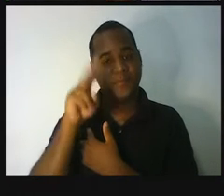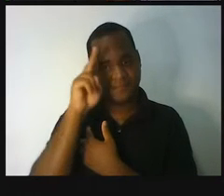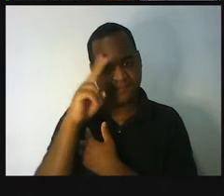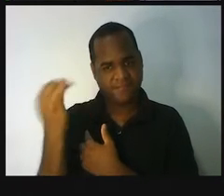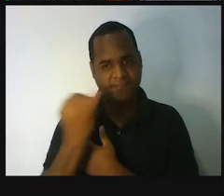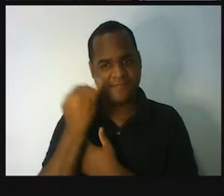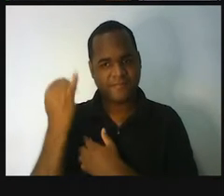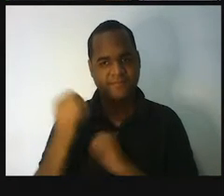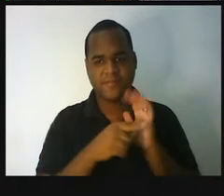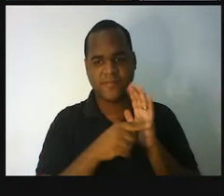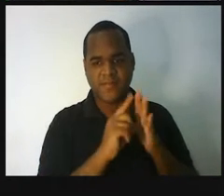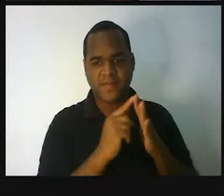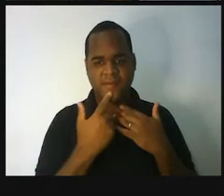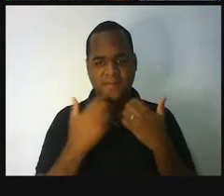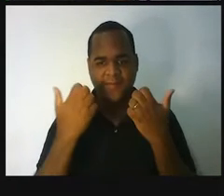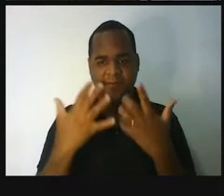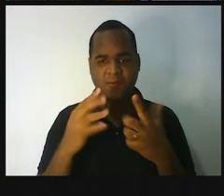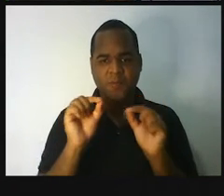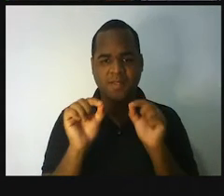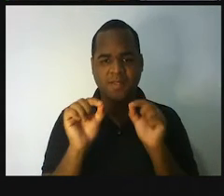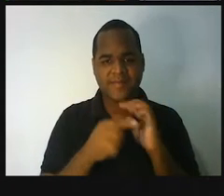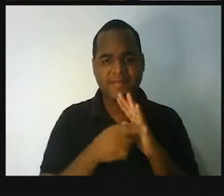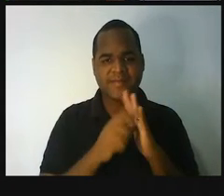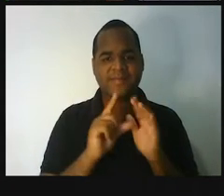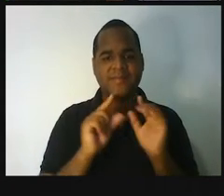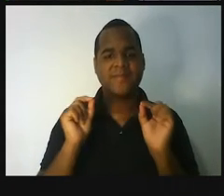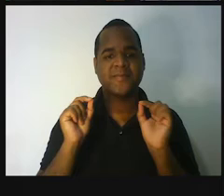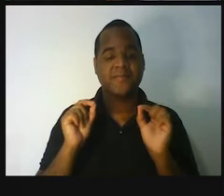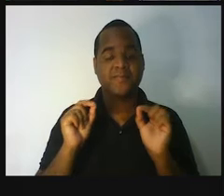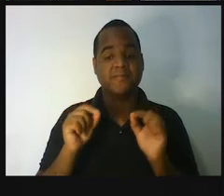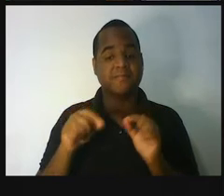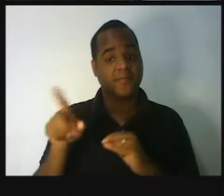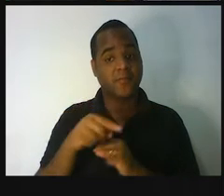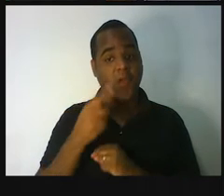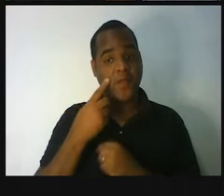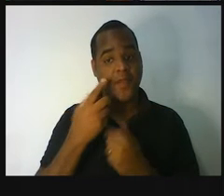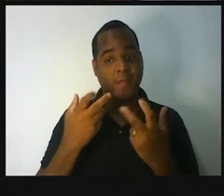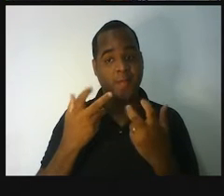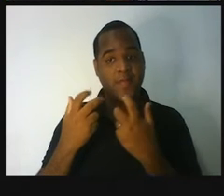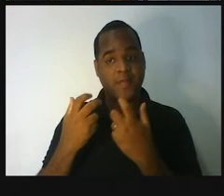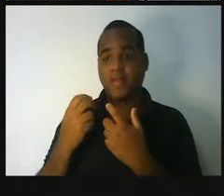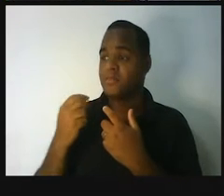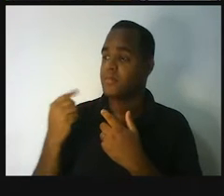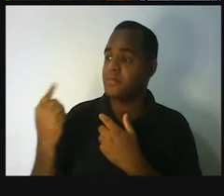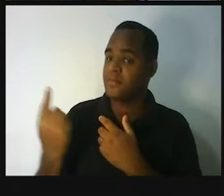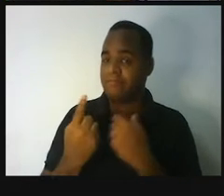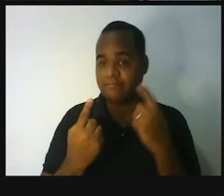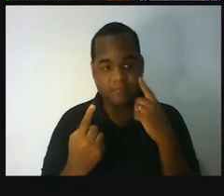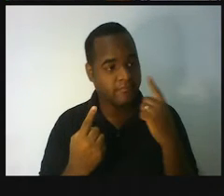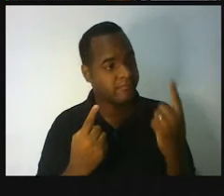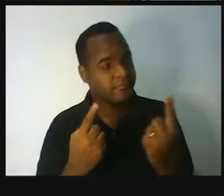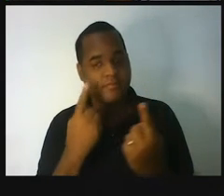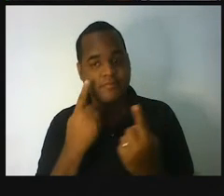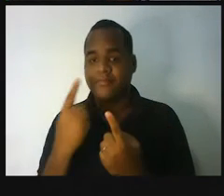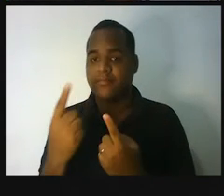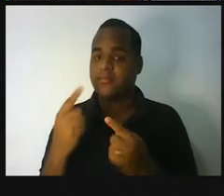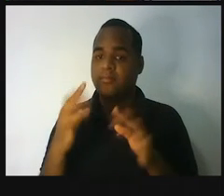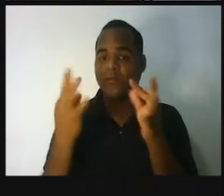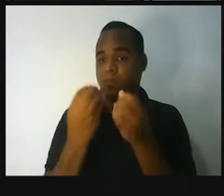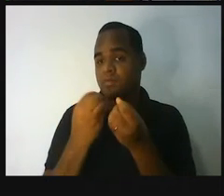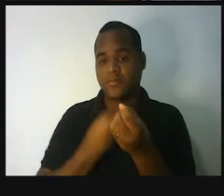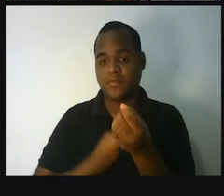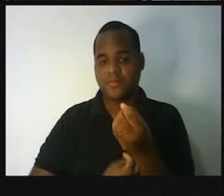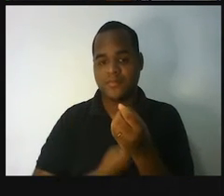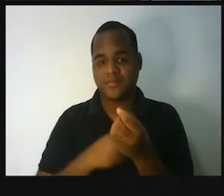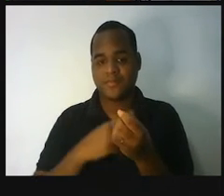aula anterior? O que é que a gente viu na aula anterior? A gente viu que tudo à nossa volta tem uma medida. Absolutamente tudo.